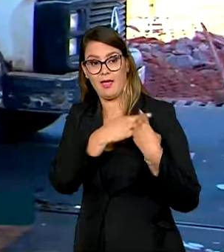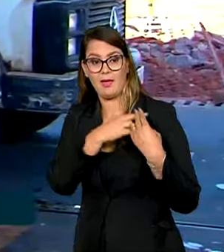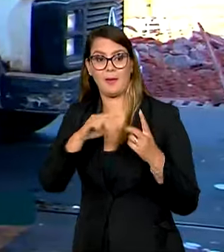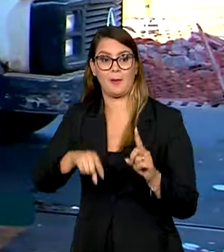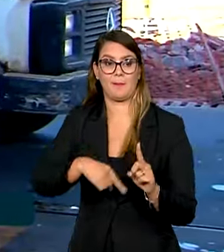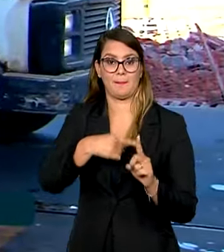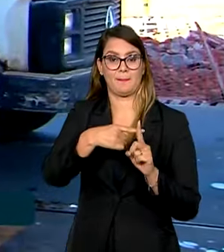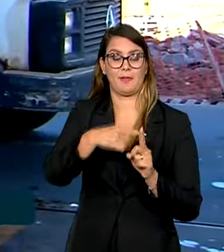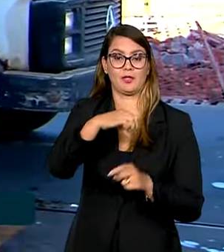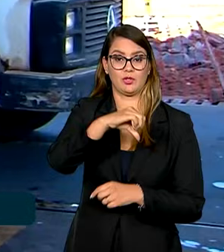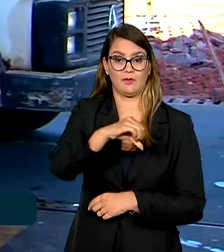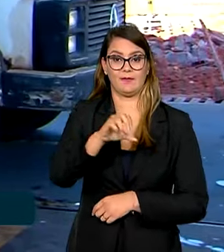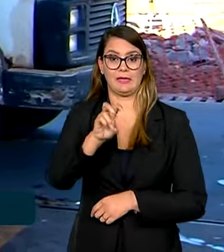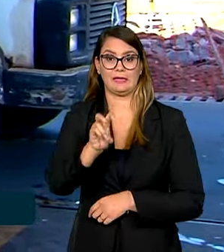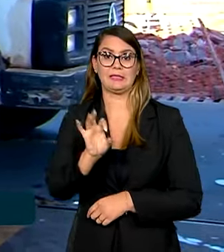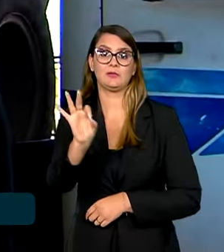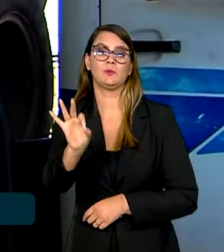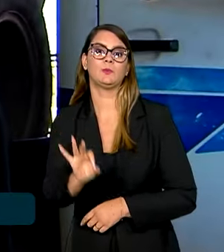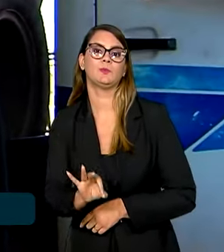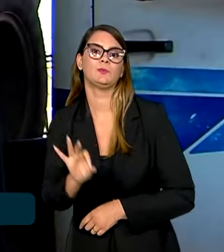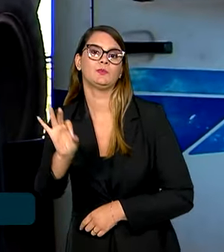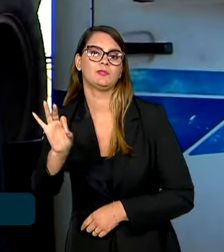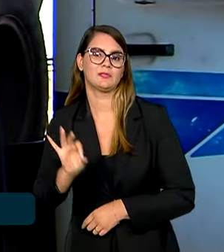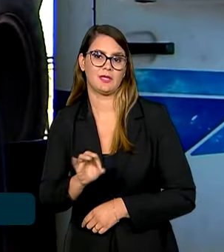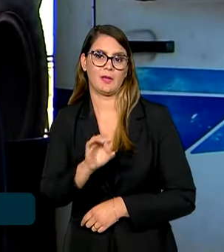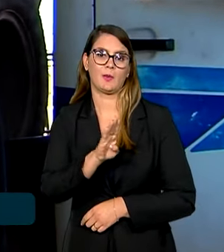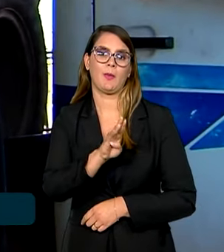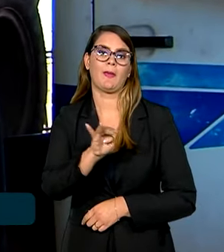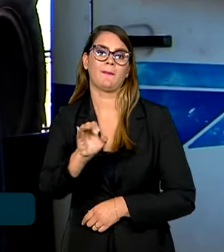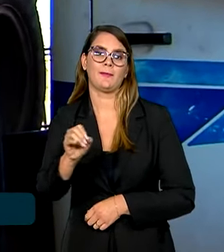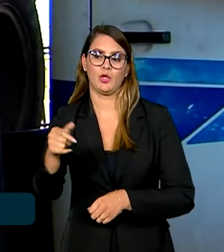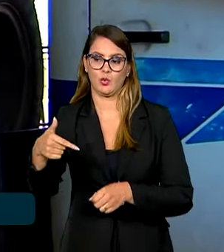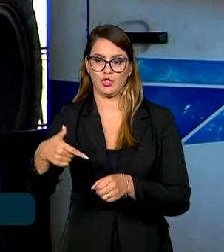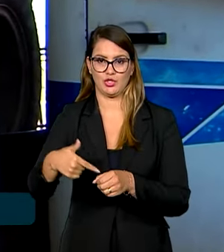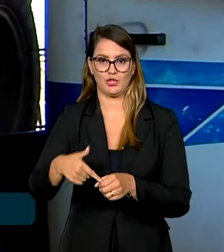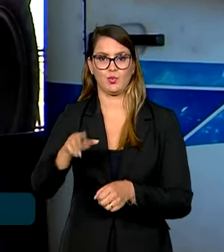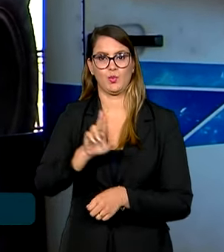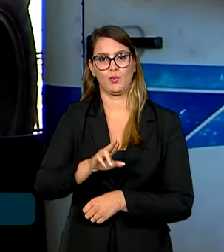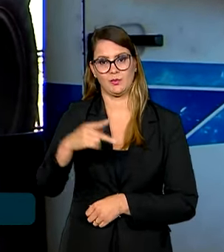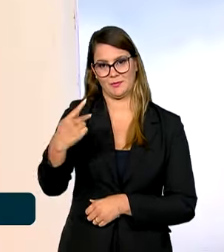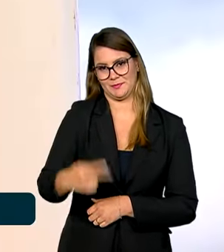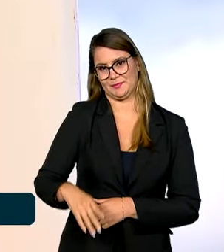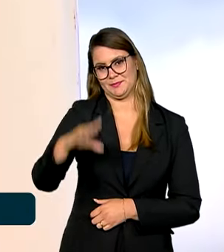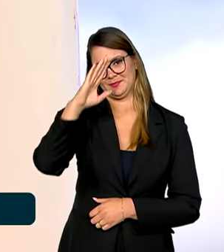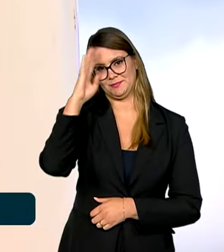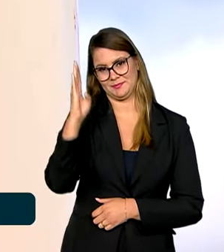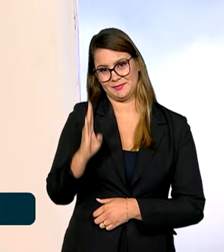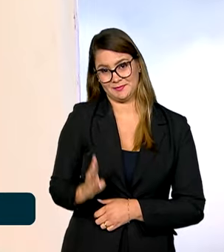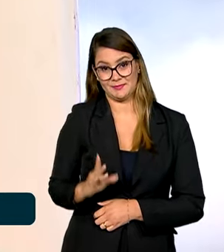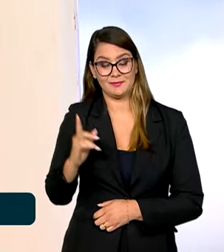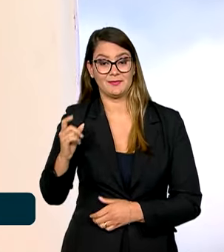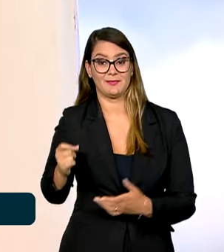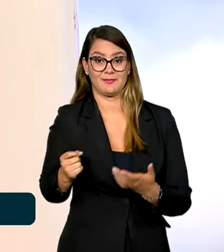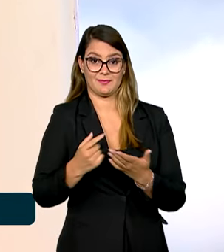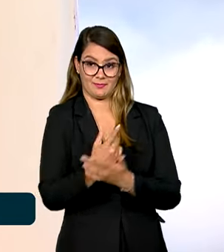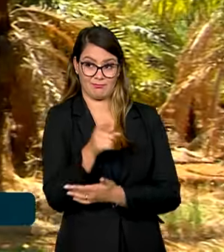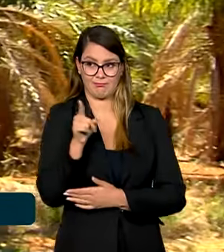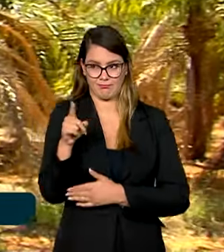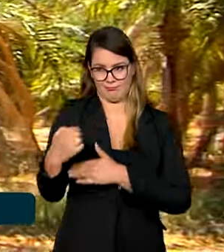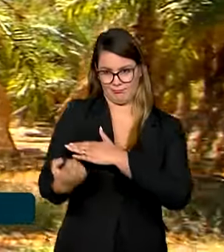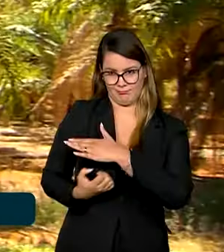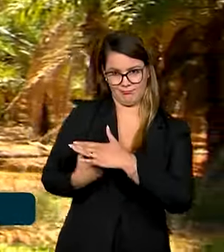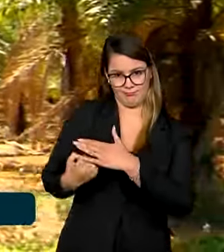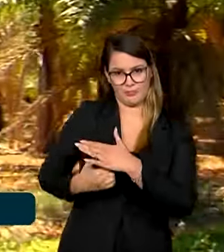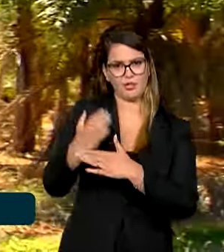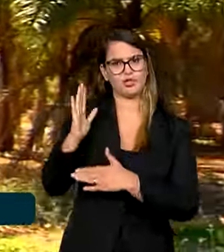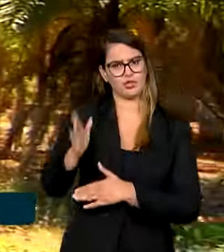mais de 95% do biodiesel comercializado no país. As aquisições dessas empresas